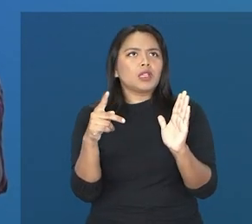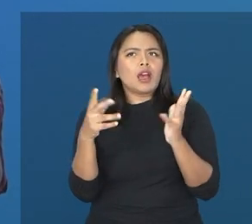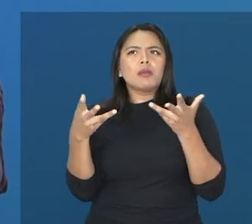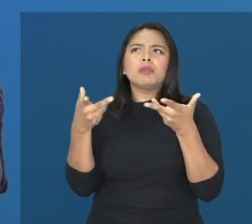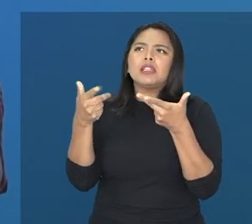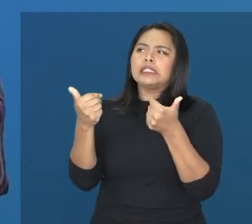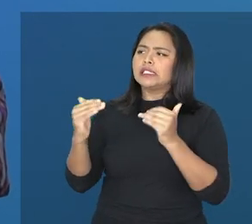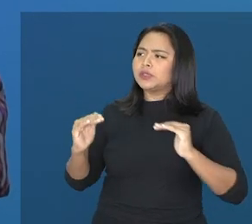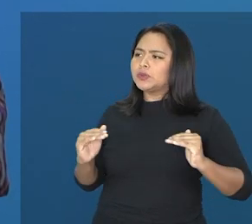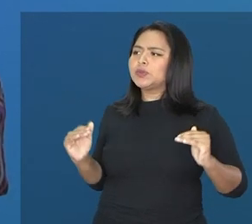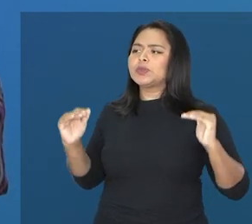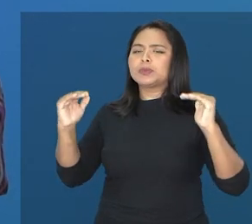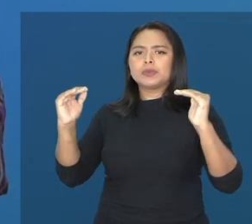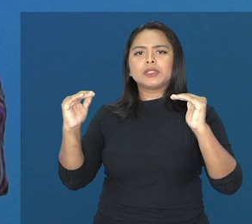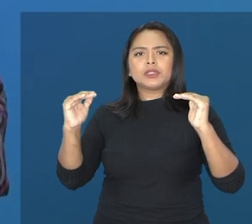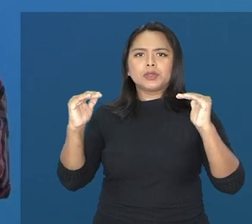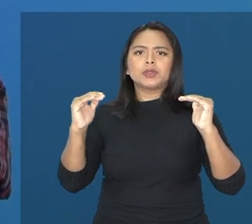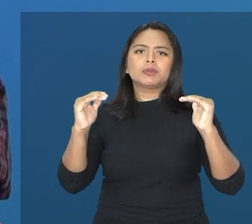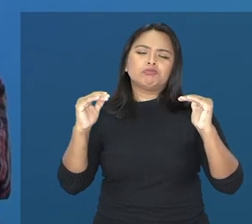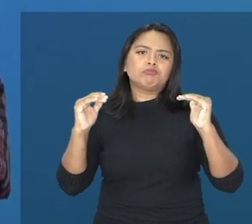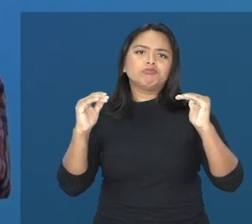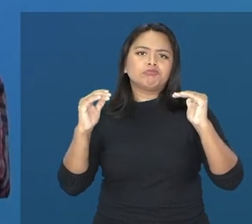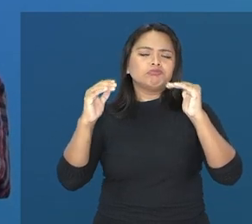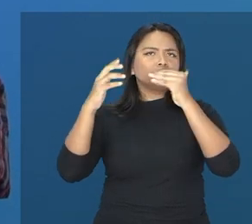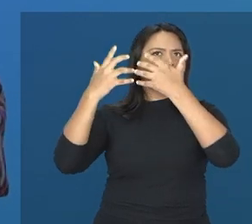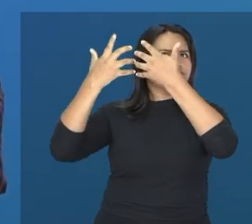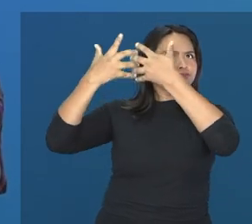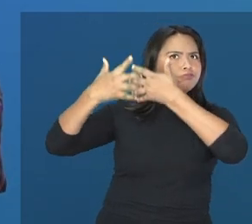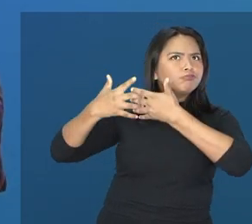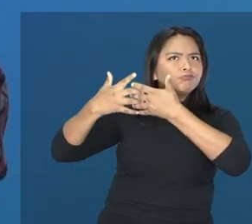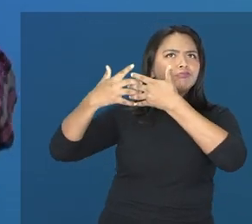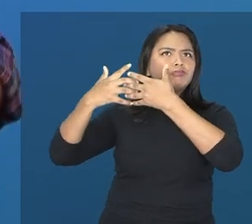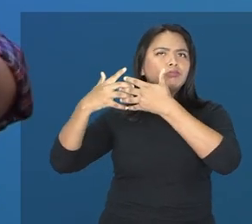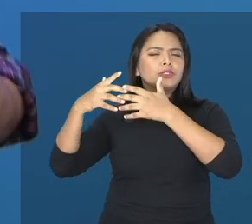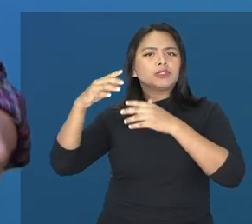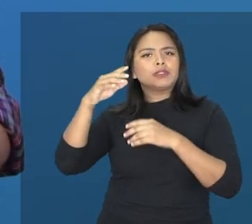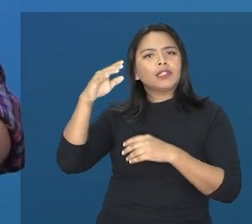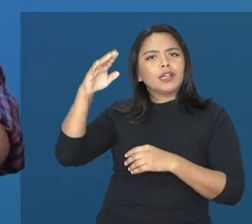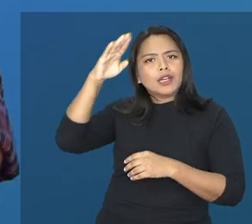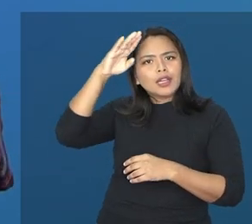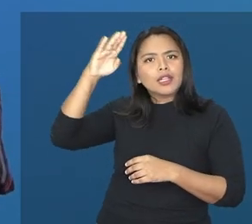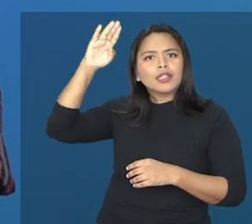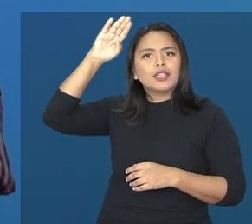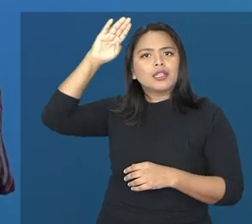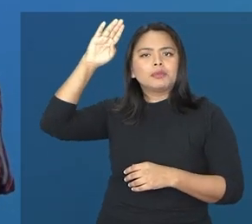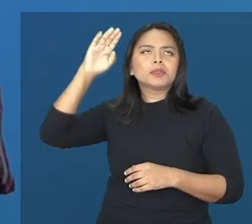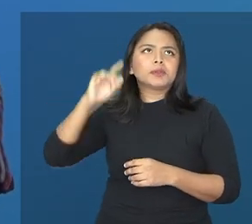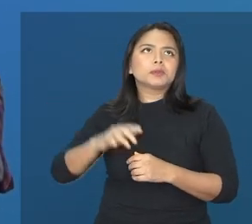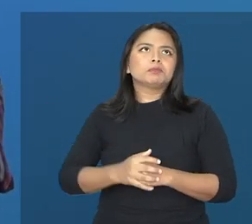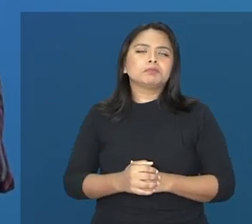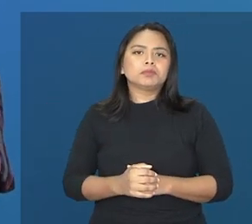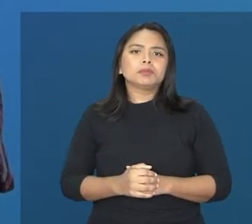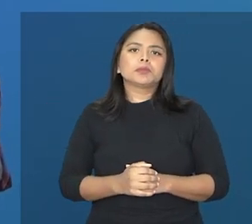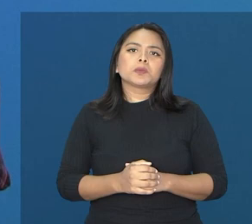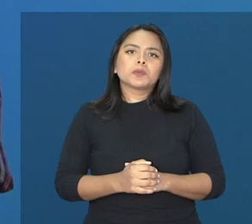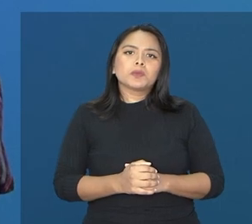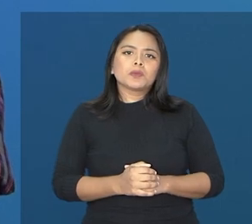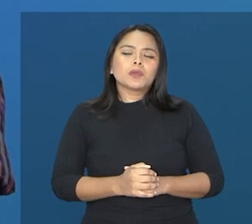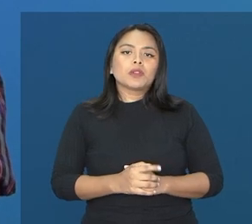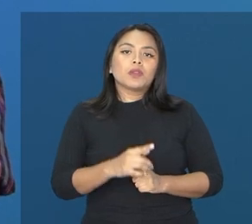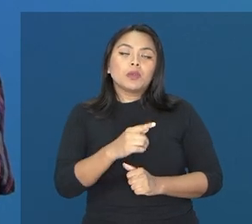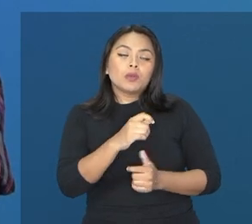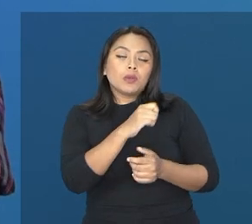superior acadêmico, dentro do currículo escolar. Esse aluno também